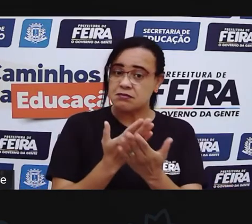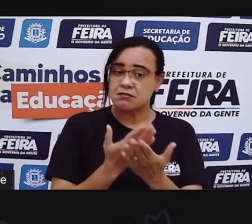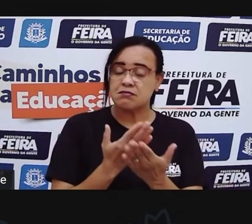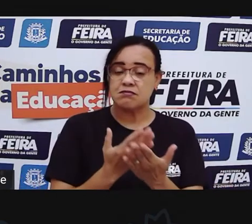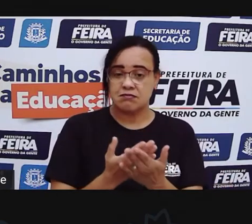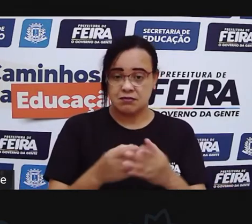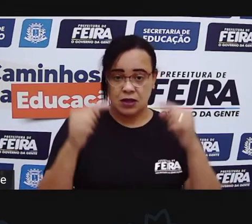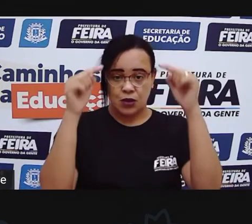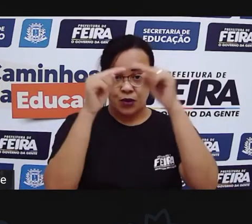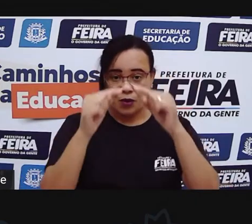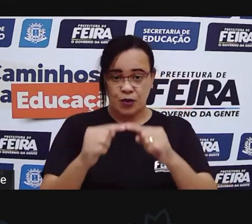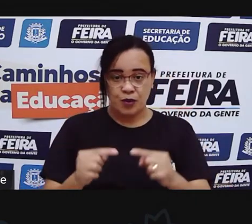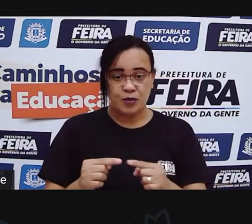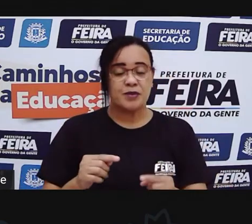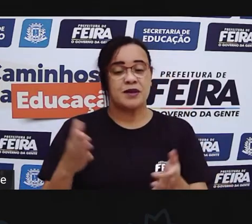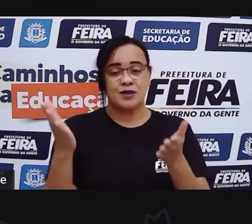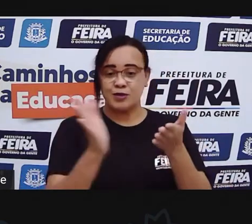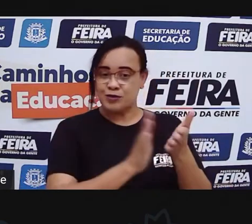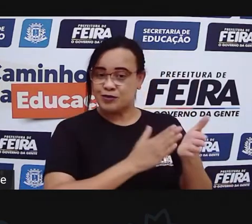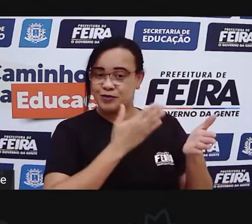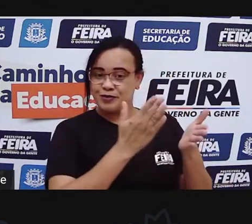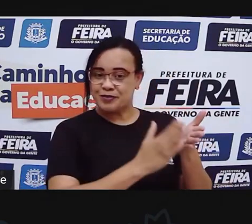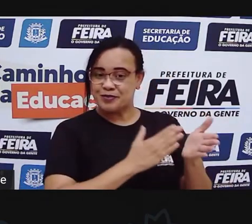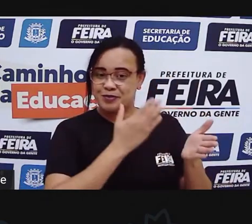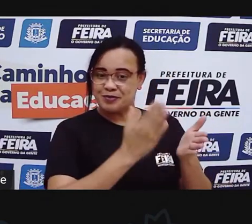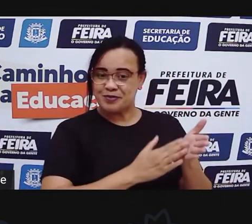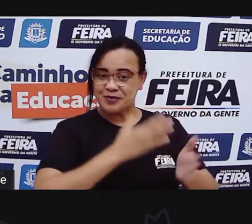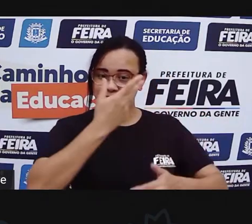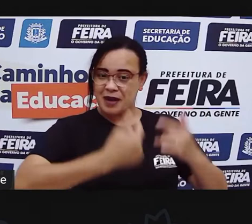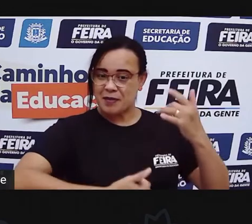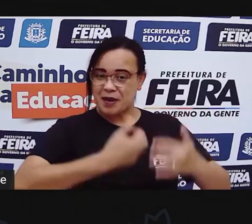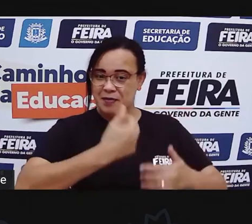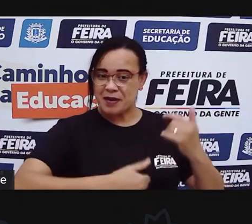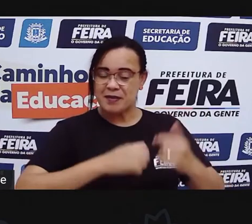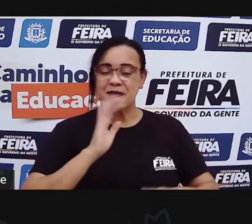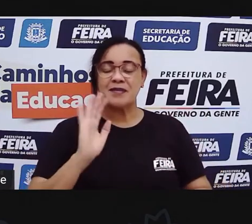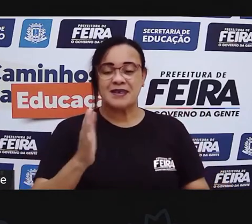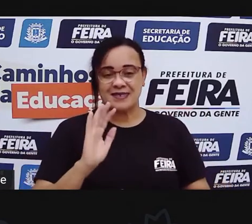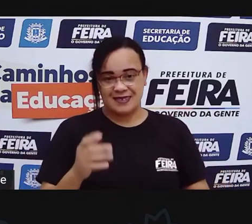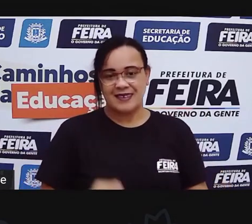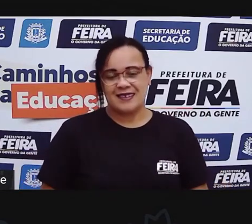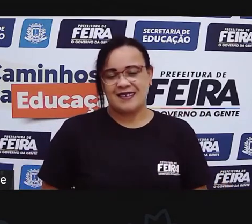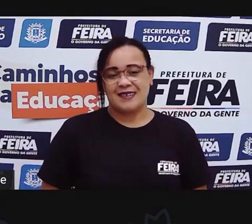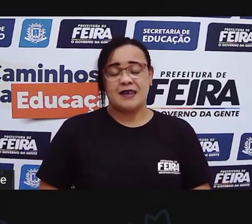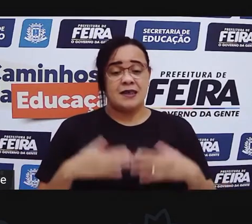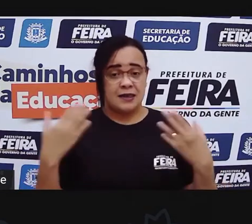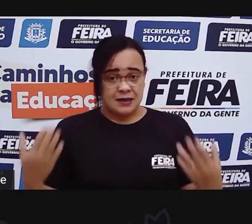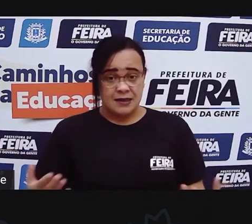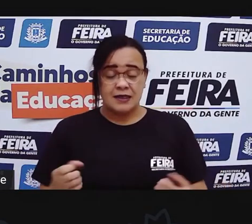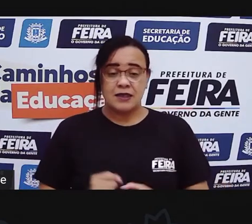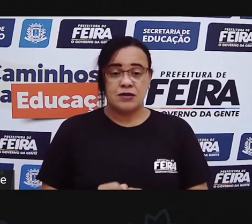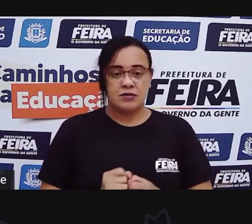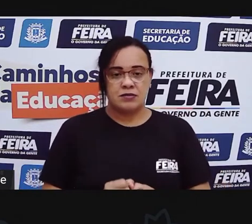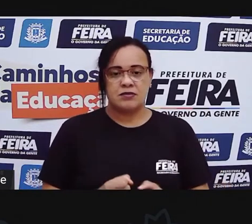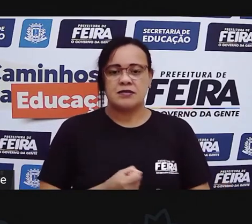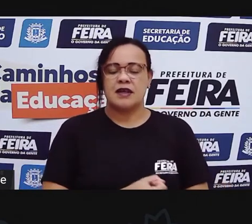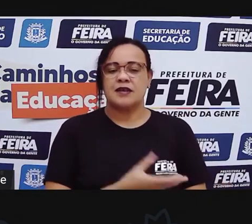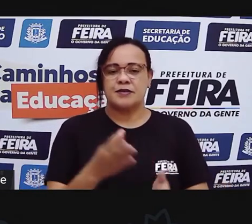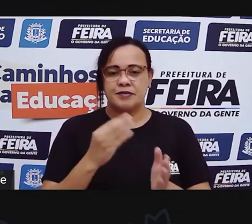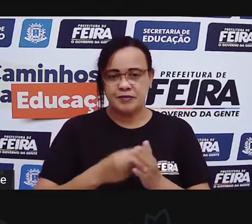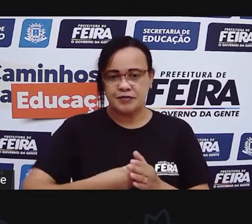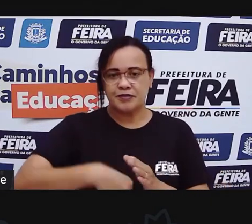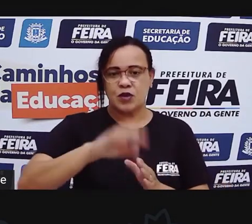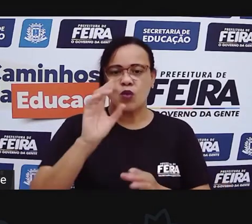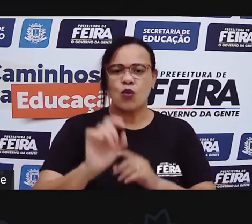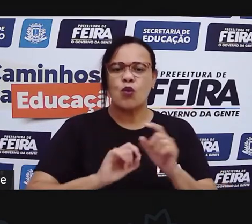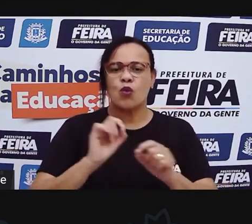esse livro que a gente acabou de ler. Pró vai compartilhar aqui com vocês o slide da nossa aula pra vocês perceberem quem